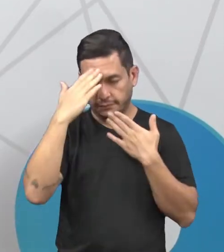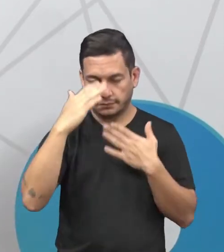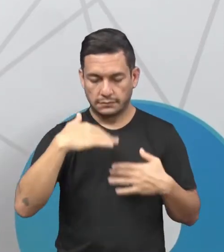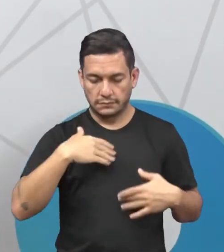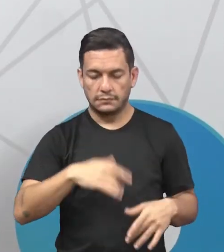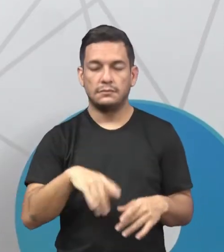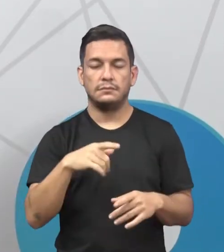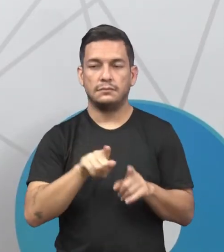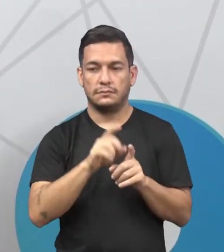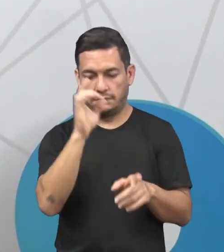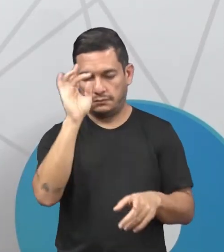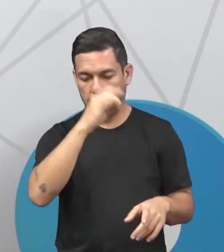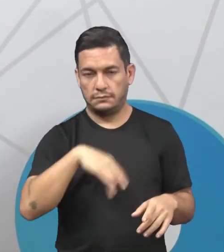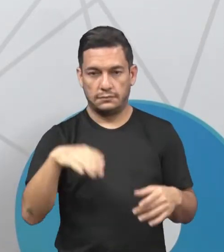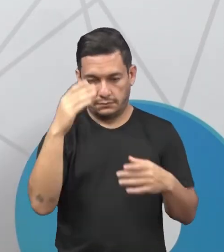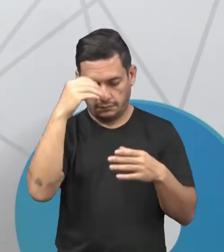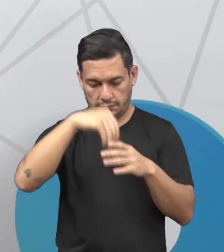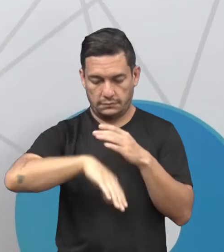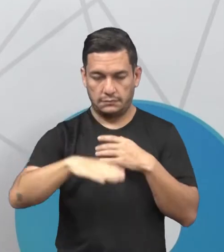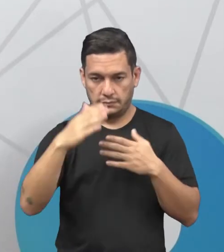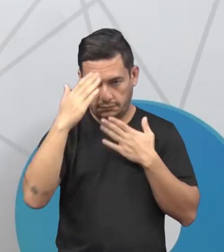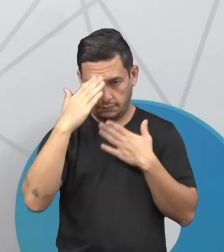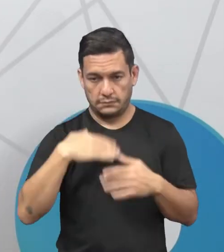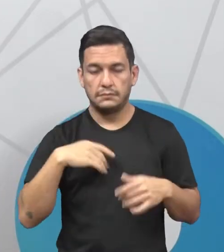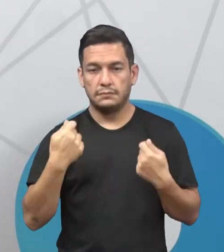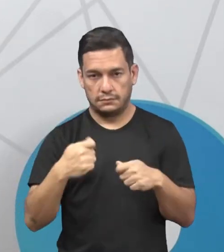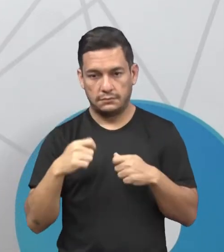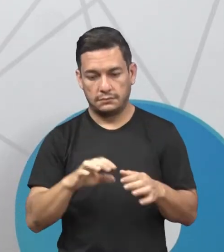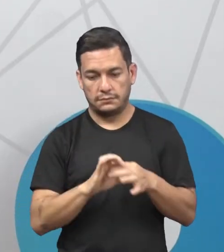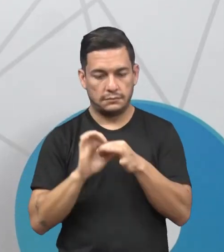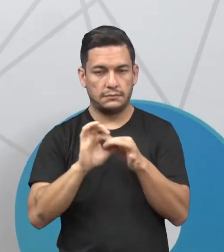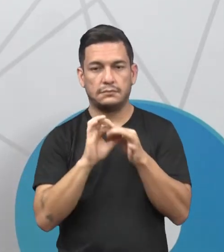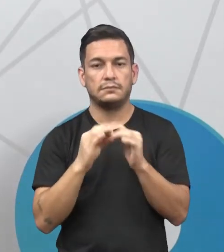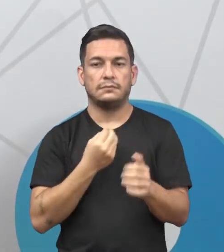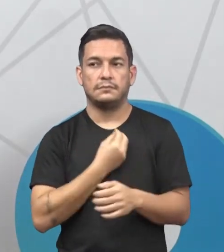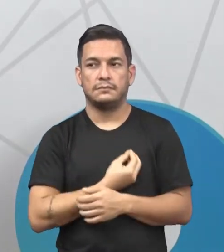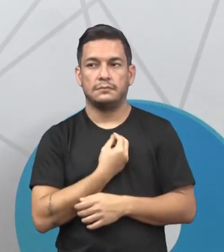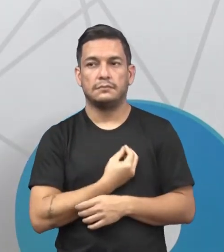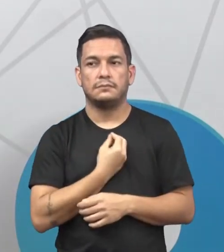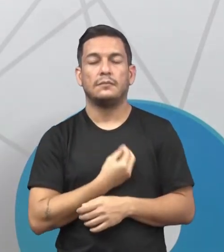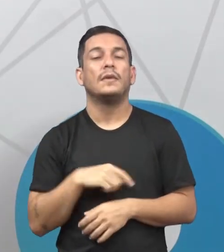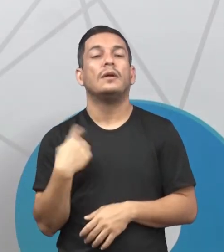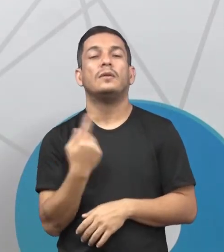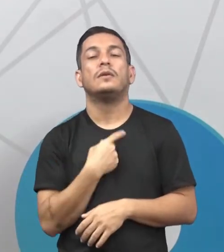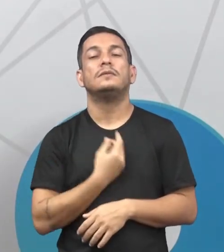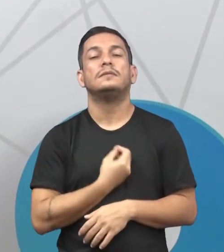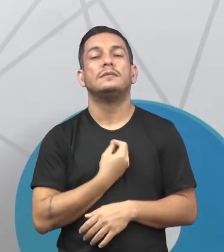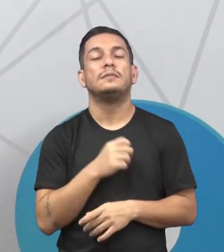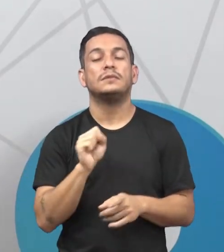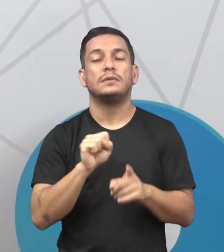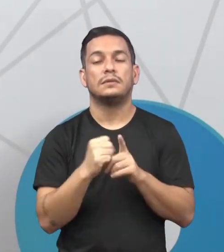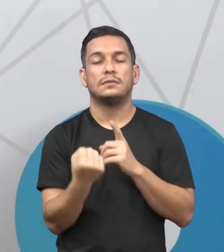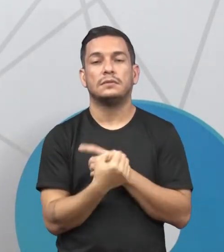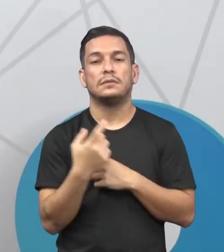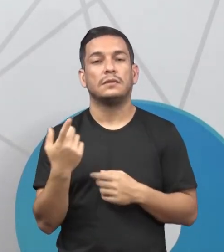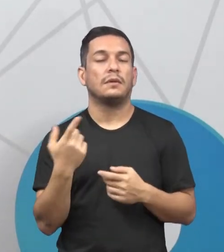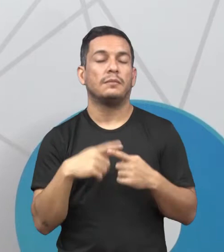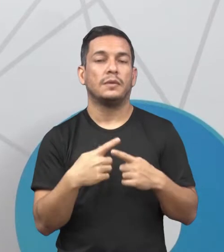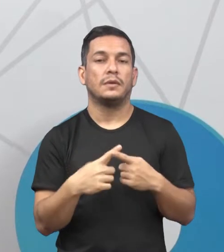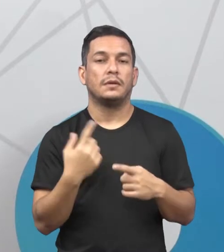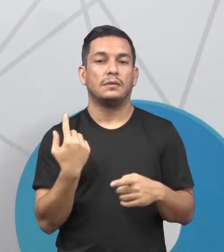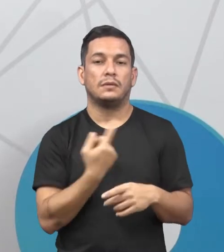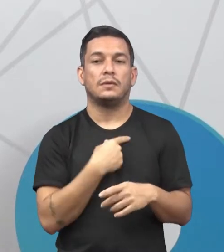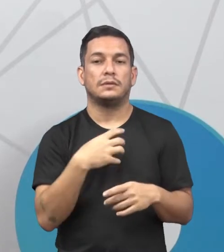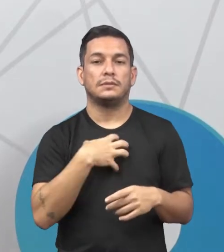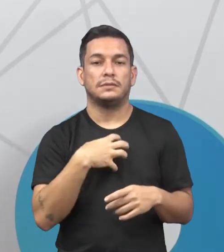e cada órgão depende um do outro para sobreviver. Ou seja, nós vivemos na nossa sociedade não porque nos